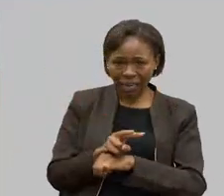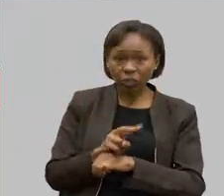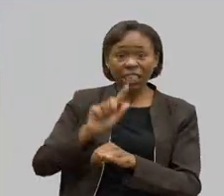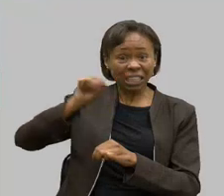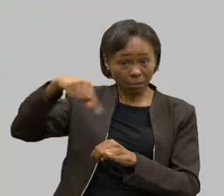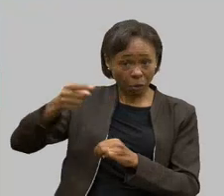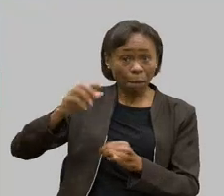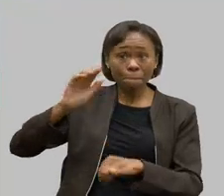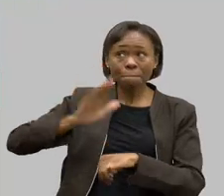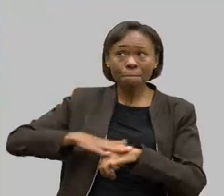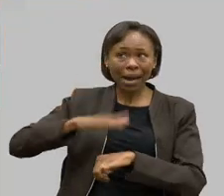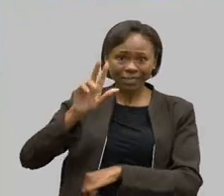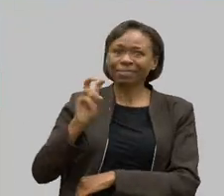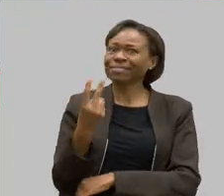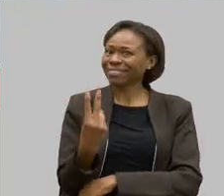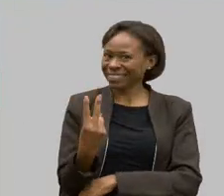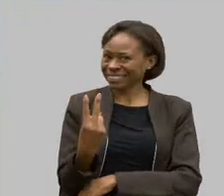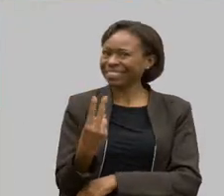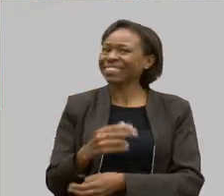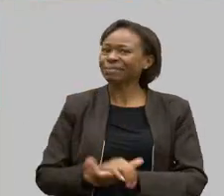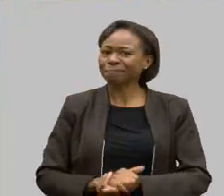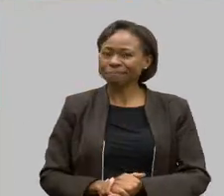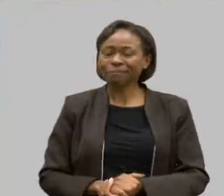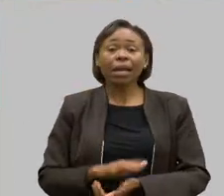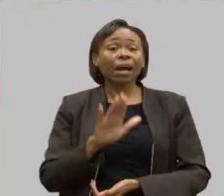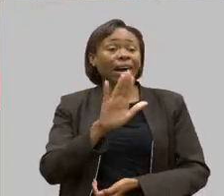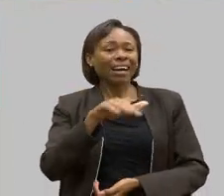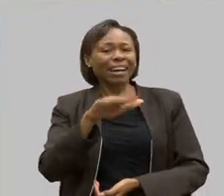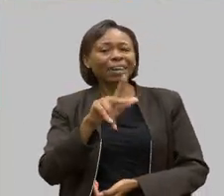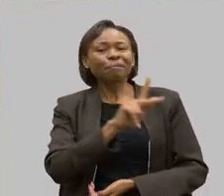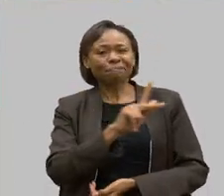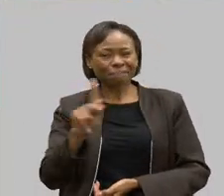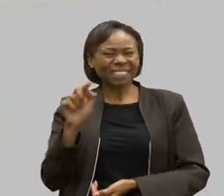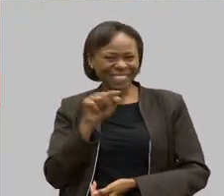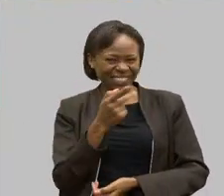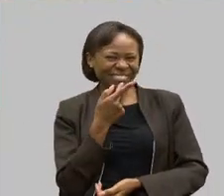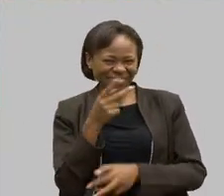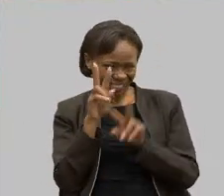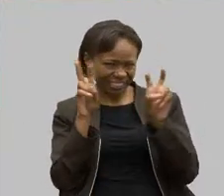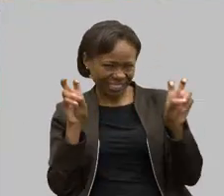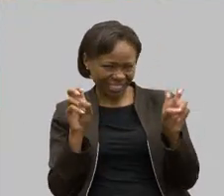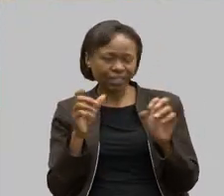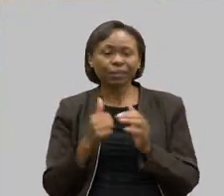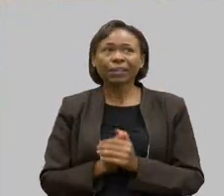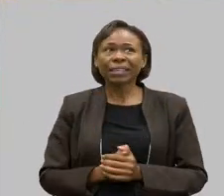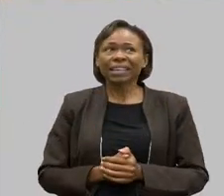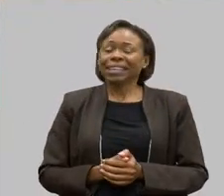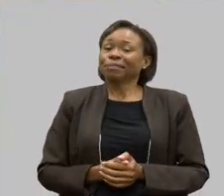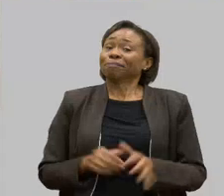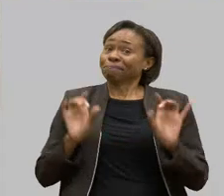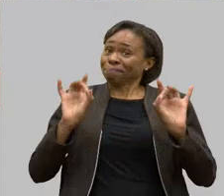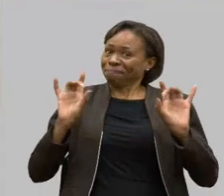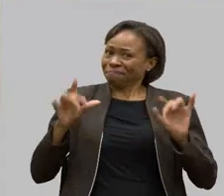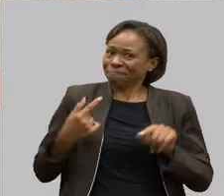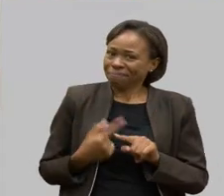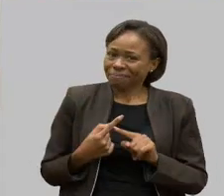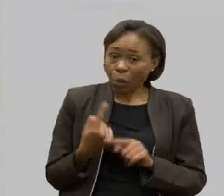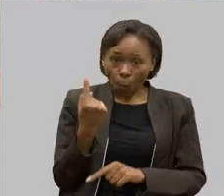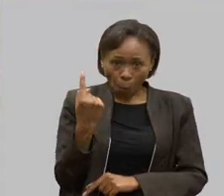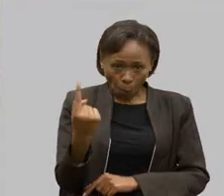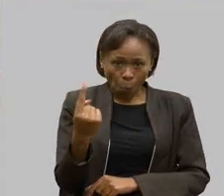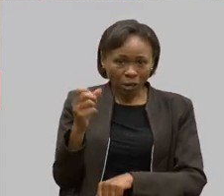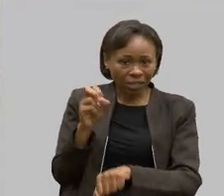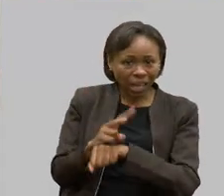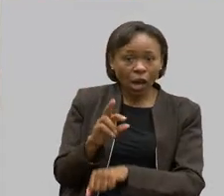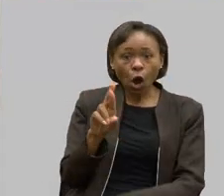posso dar sobre Por favor. Presidente, sobre esse assunto é muito especial. Um dos contratados é o